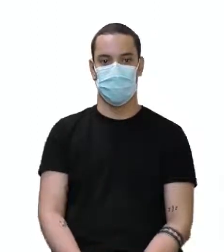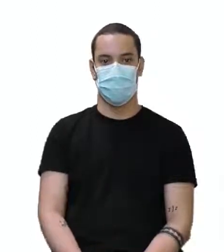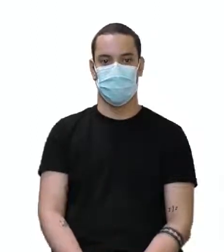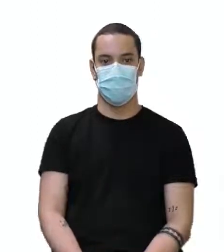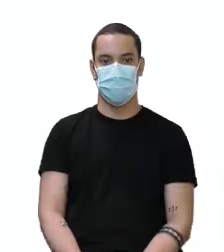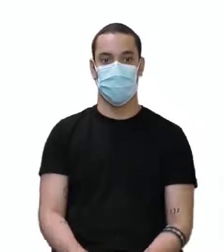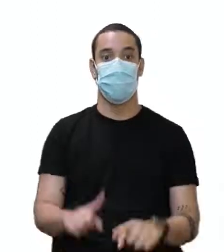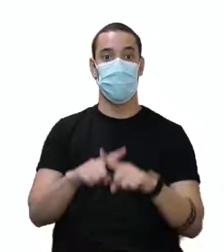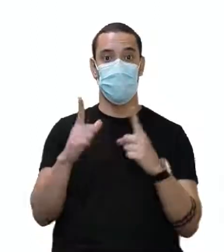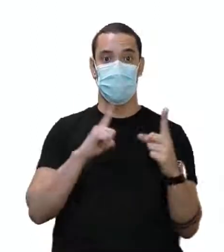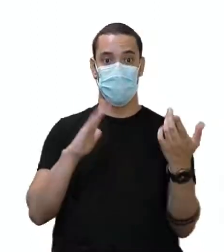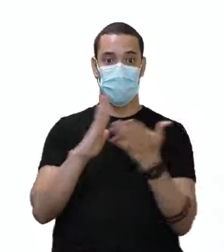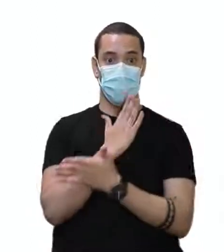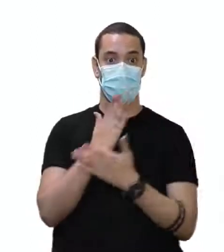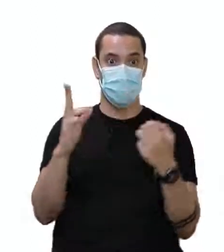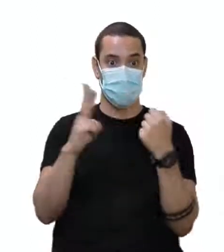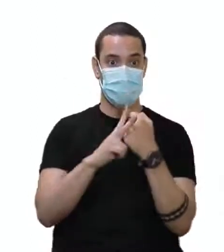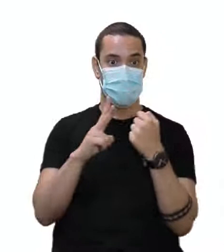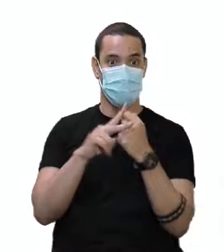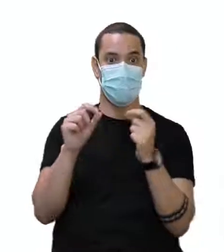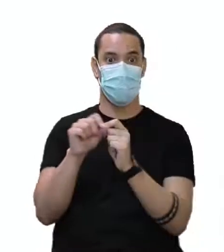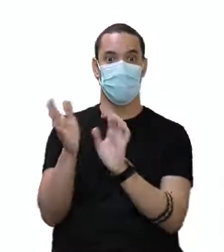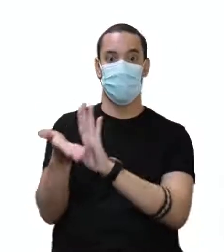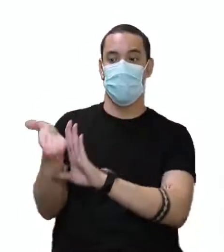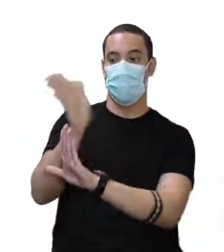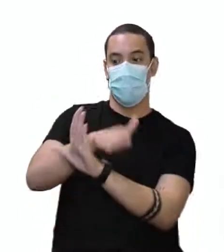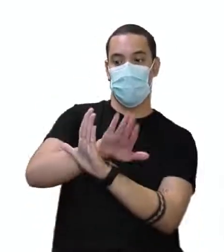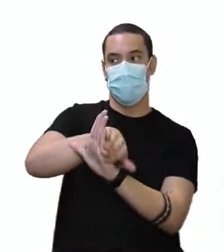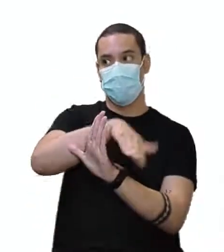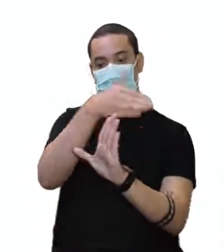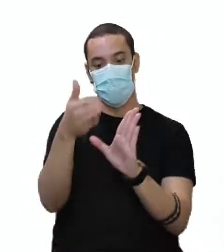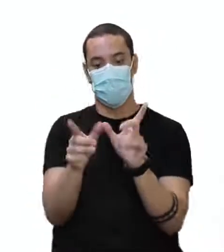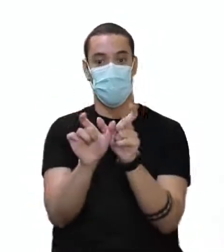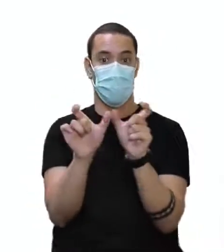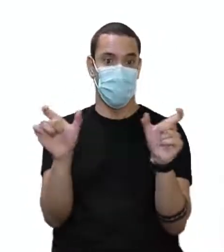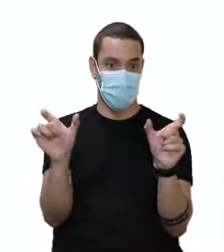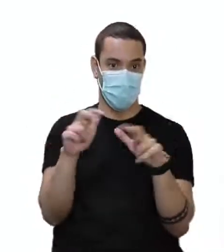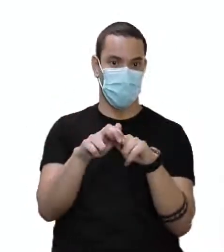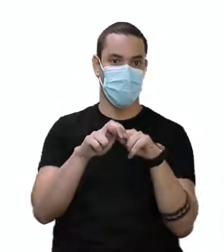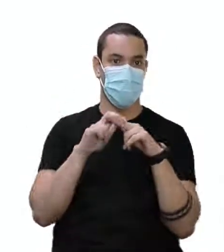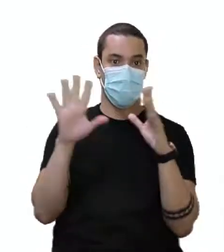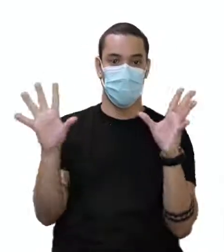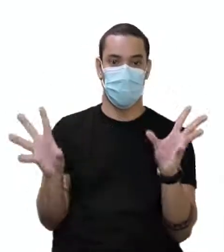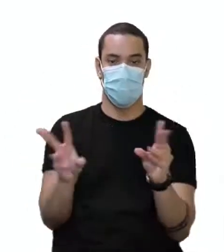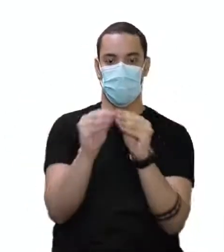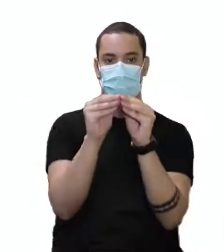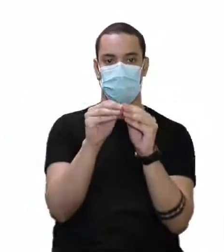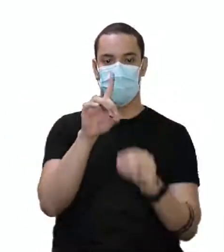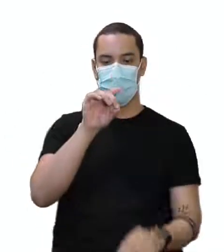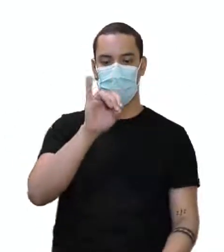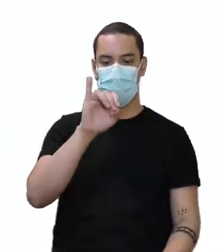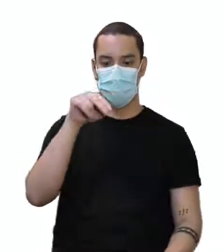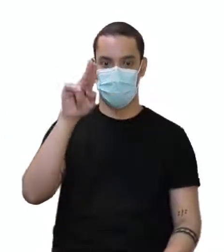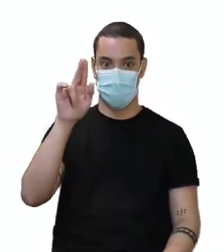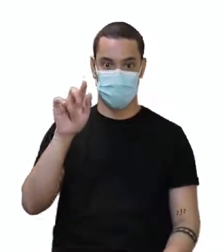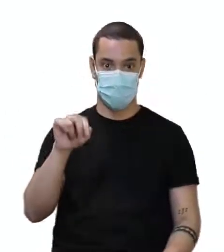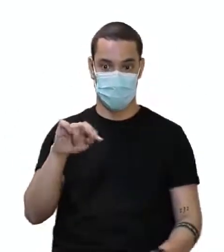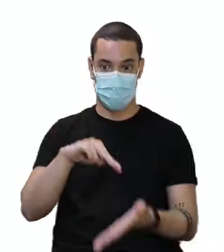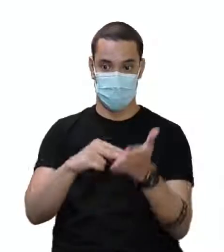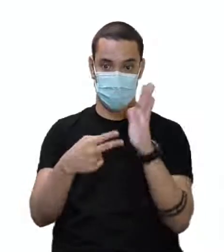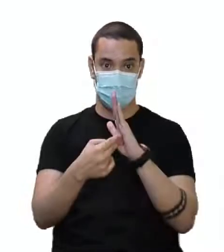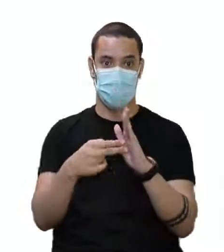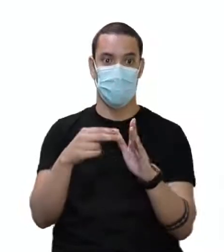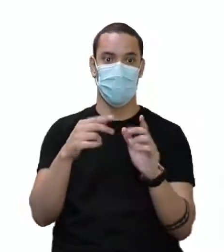certas coisinhas antes de acrescentar o ing. Aqui você só acrescenta, fechou, o verbo ficou fazendo. De